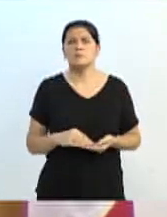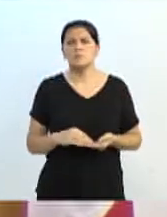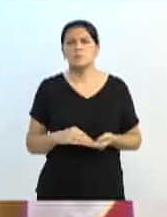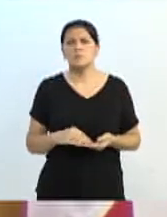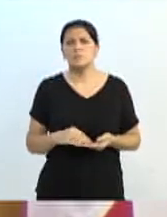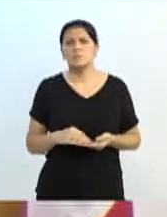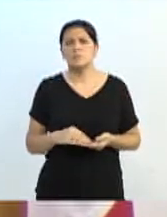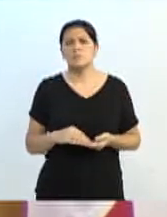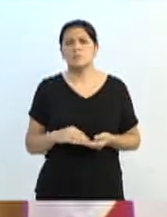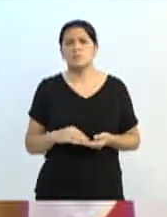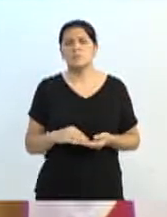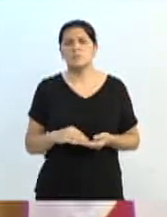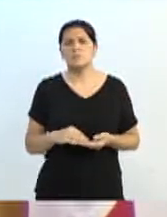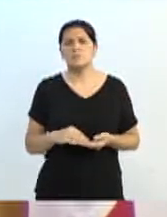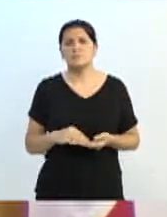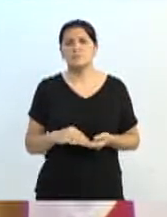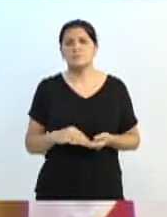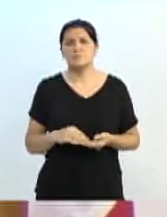O permissionário.